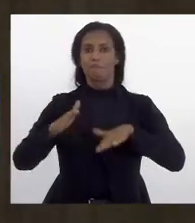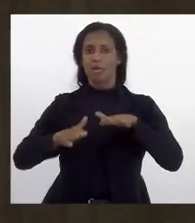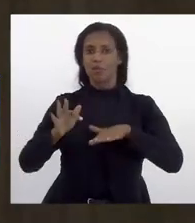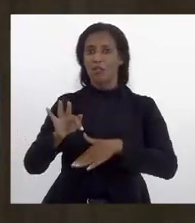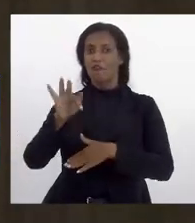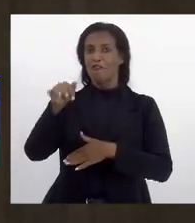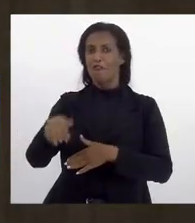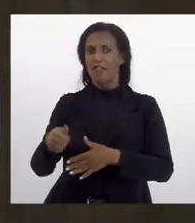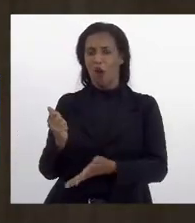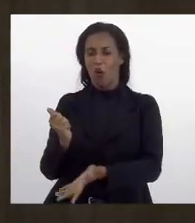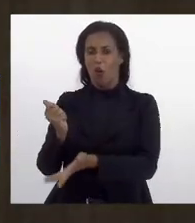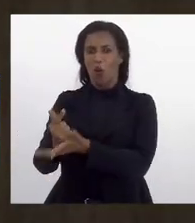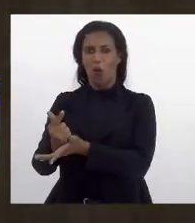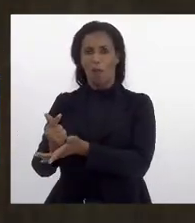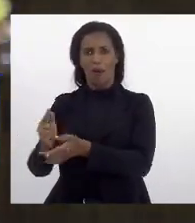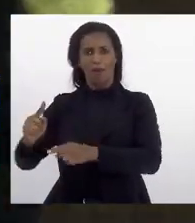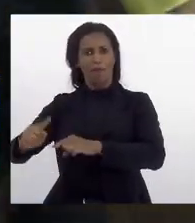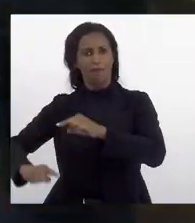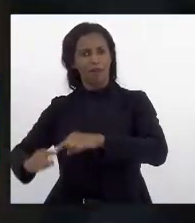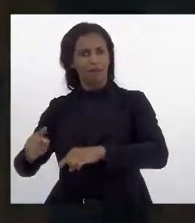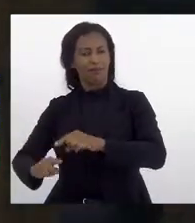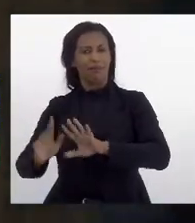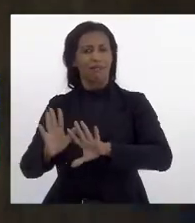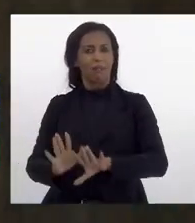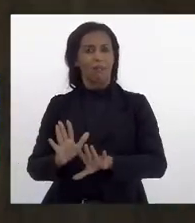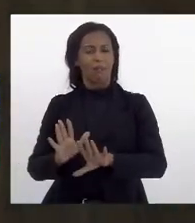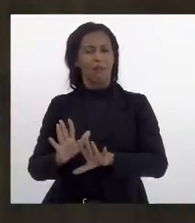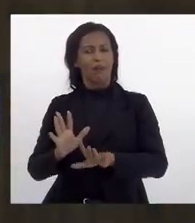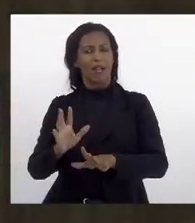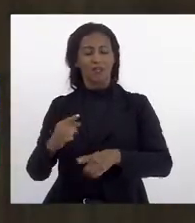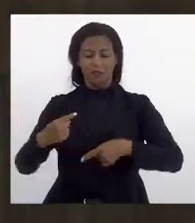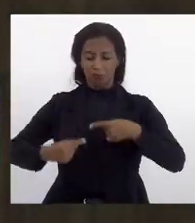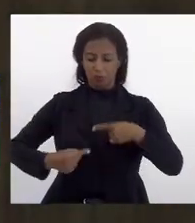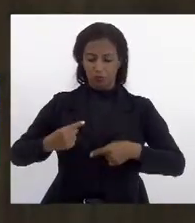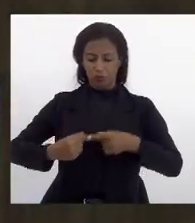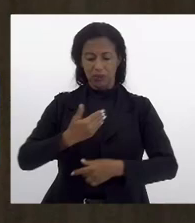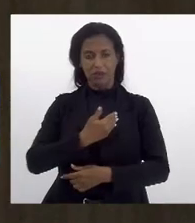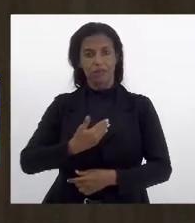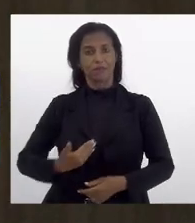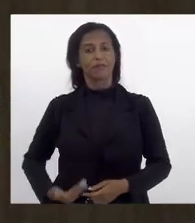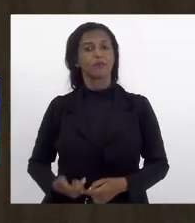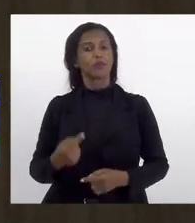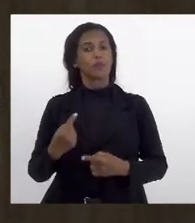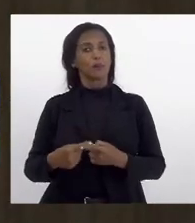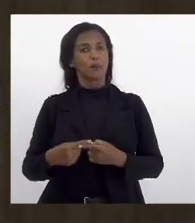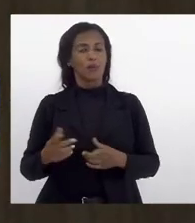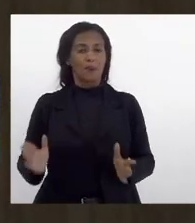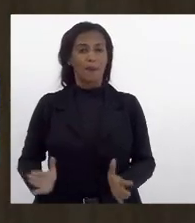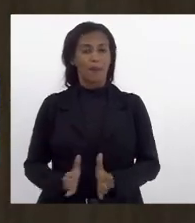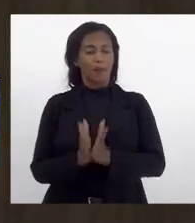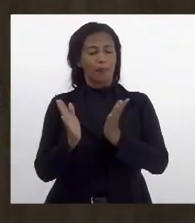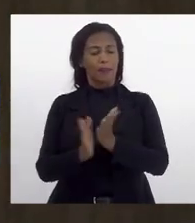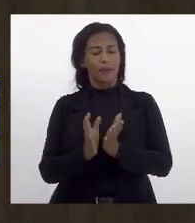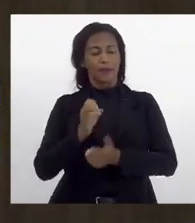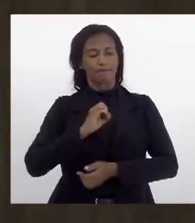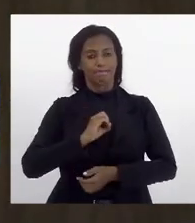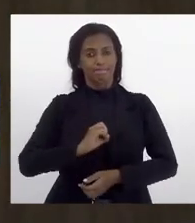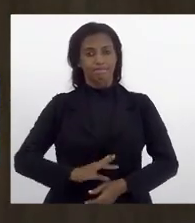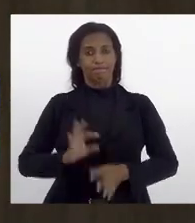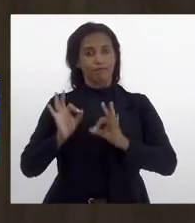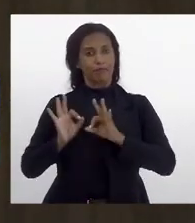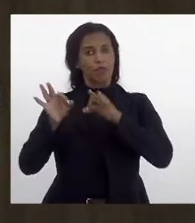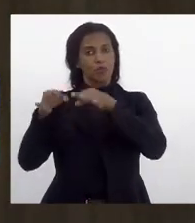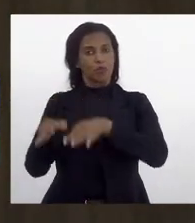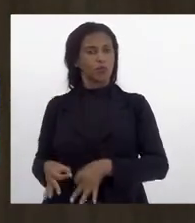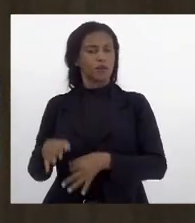final do produto mas no impacto que é central da política pública porque a pobreza menstrual ela está justamente para as